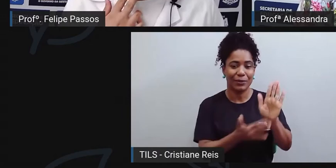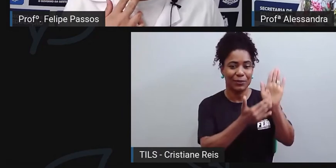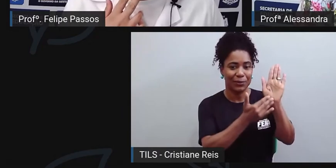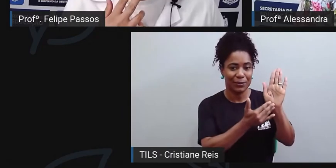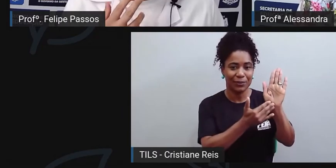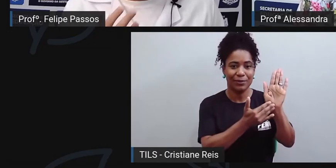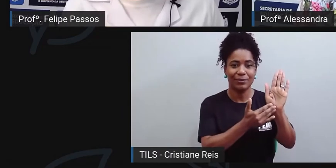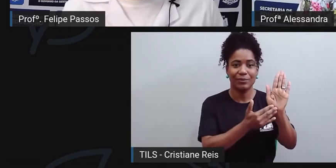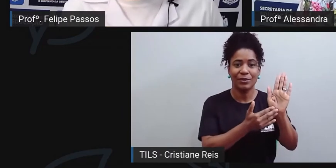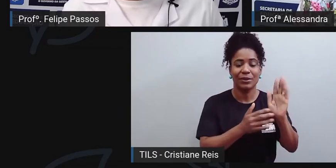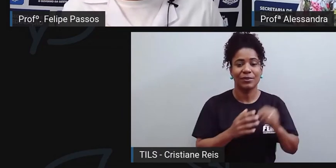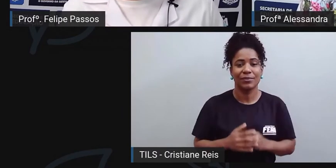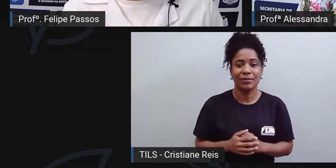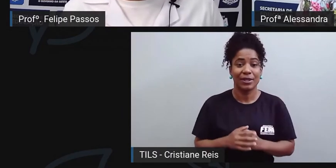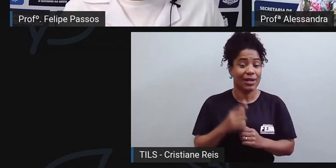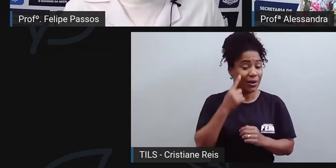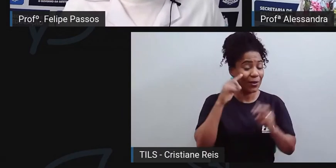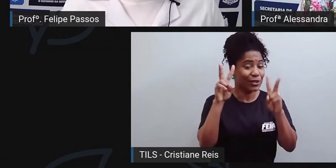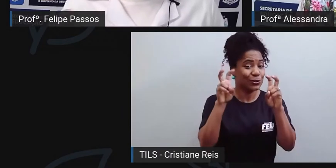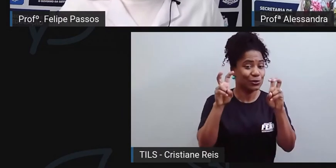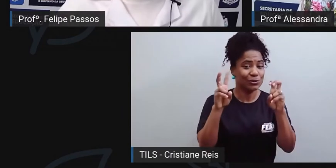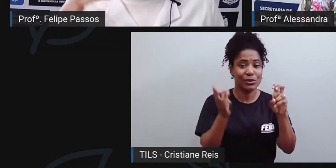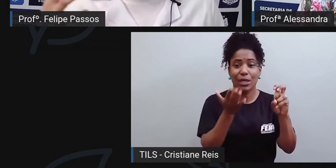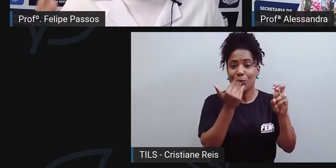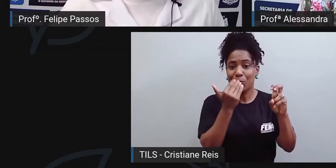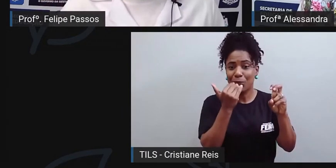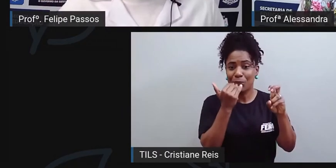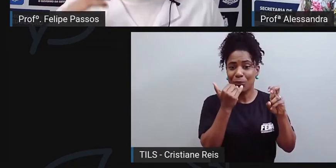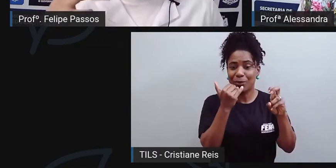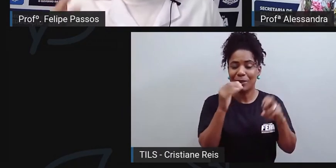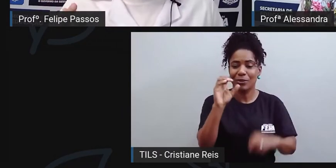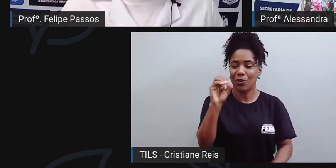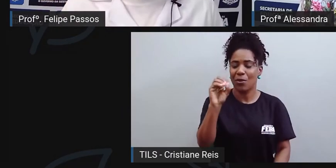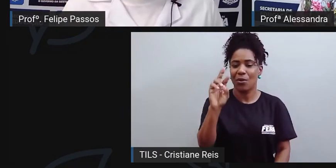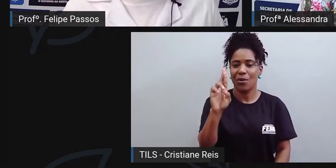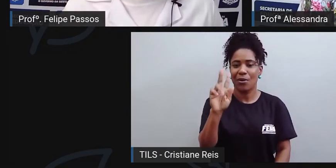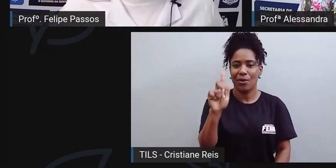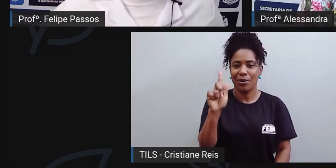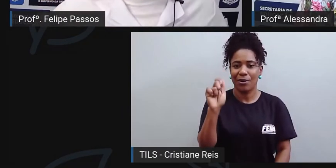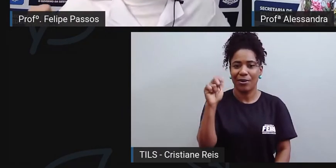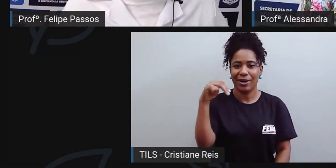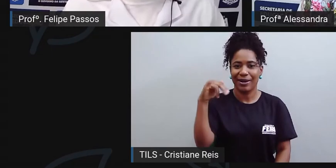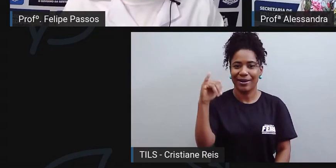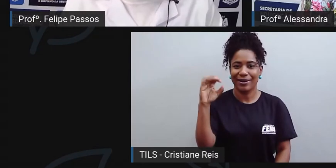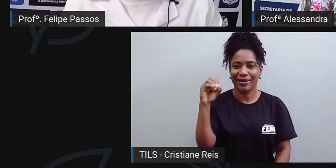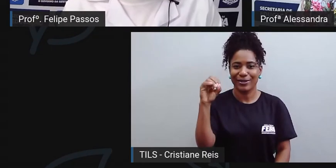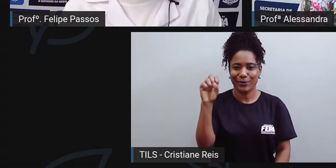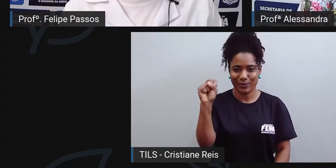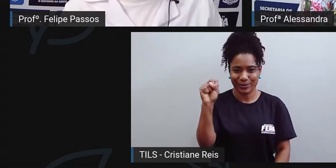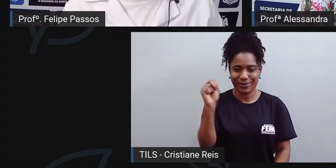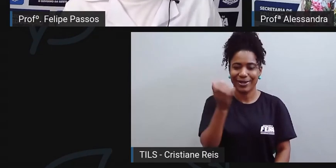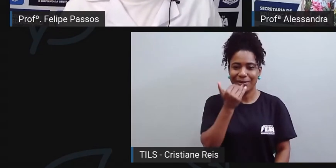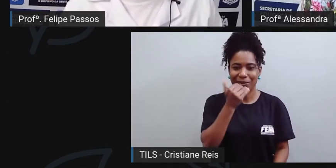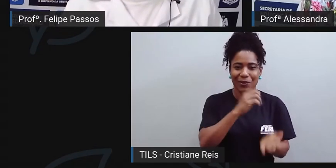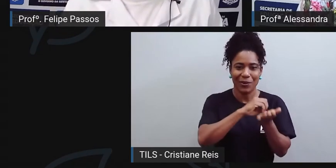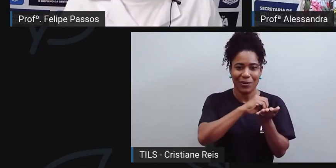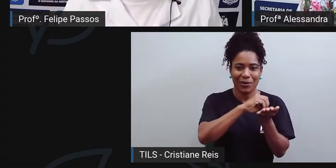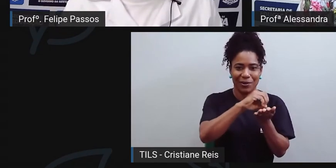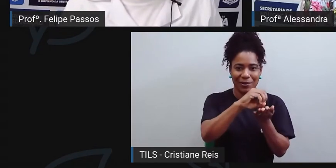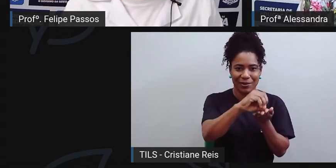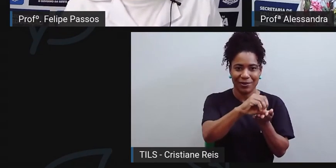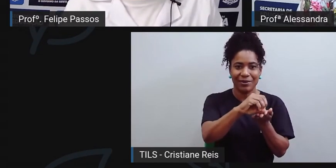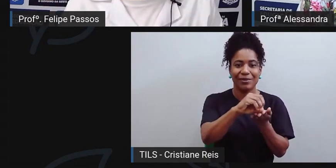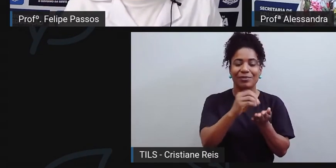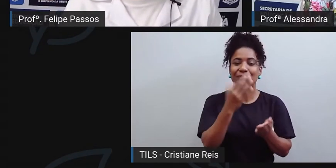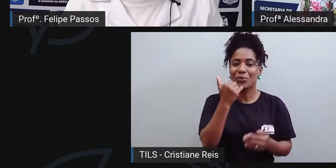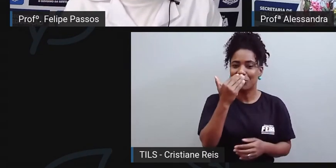questão dos alimentos orgânicos. Dá para a gente falar, assim, de boca cheia, com certeza de que os alimentos